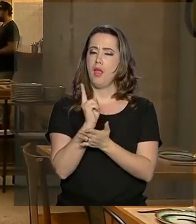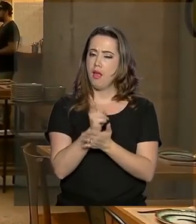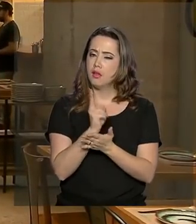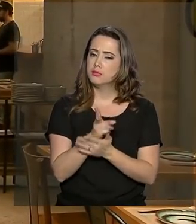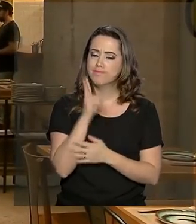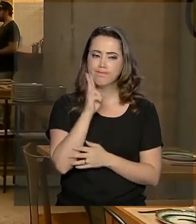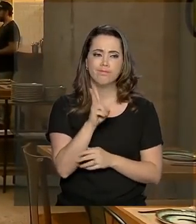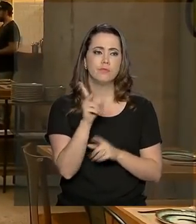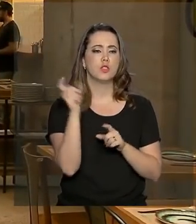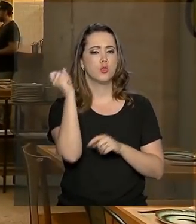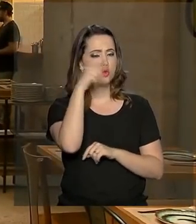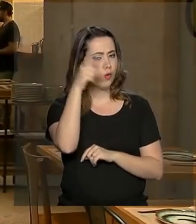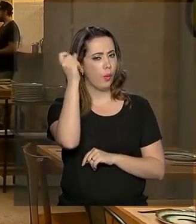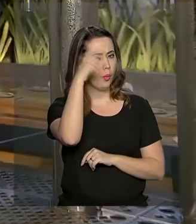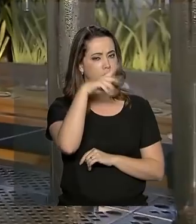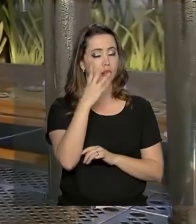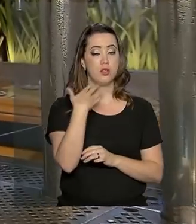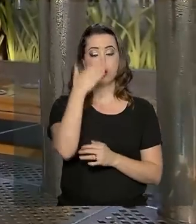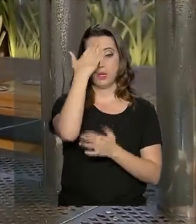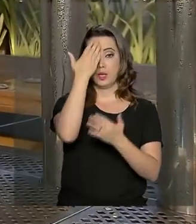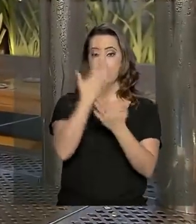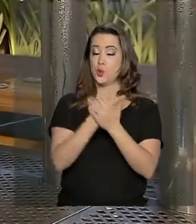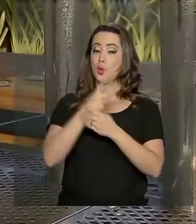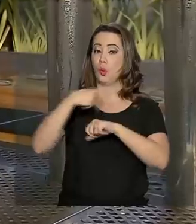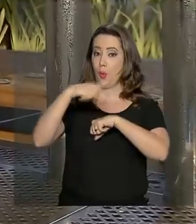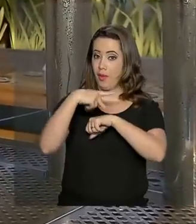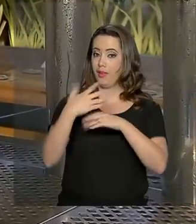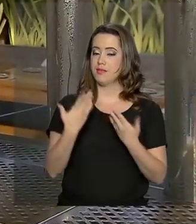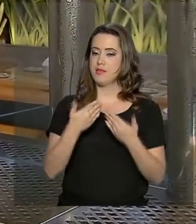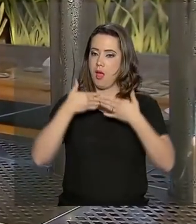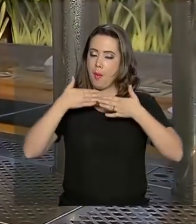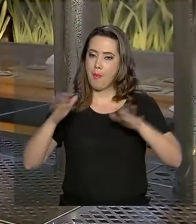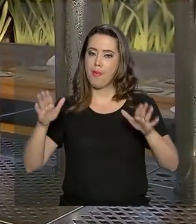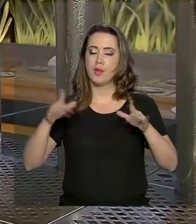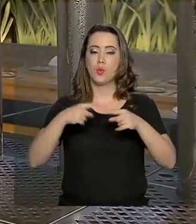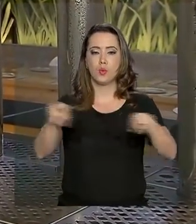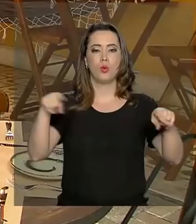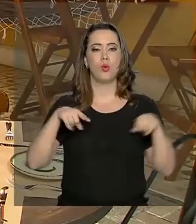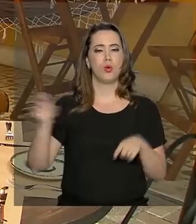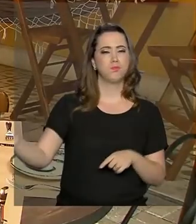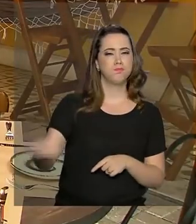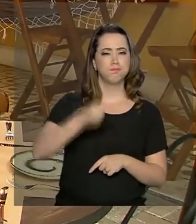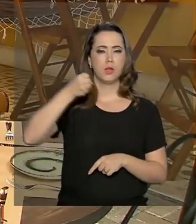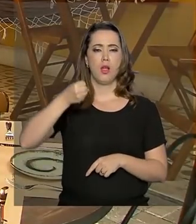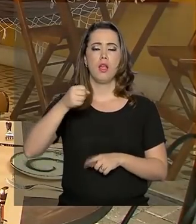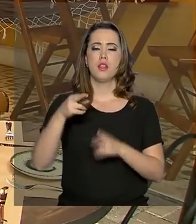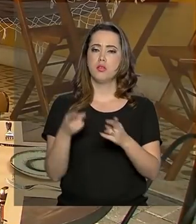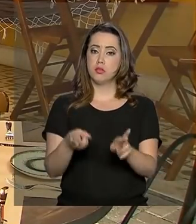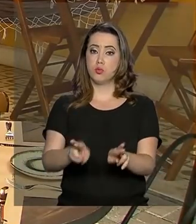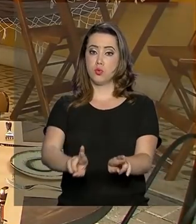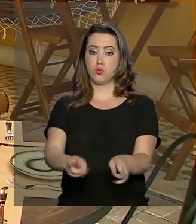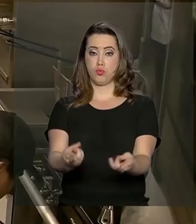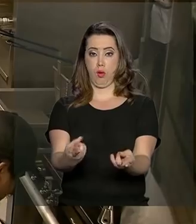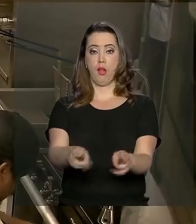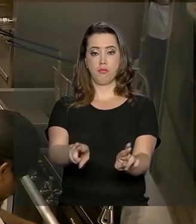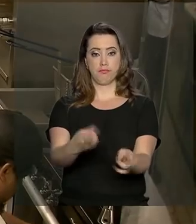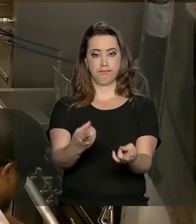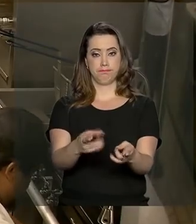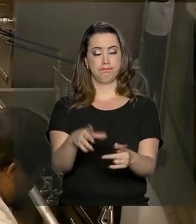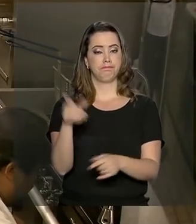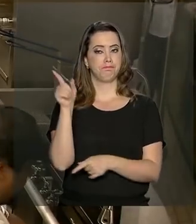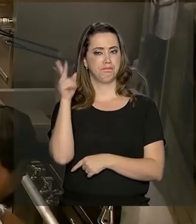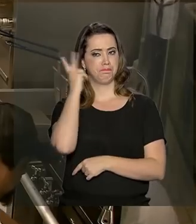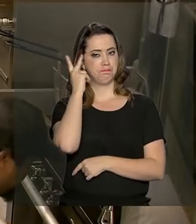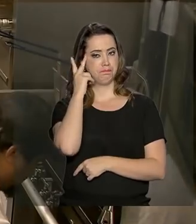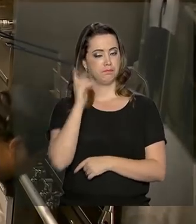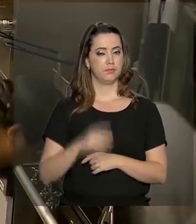dificuldades, ele apostou no país e, no ano passado, abriu um bar de cerveja artesanal e churrasco em São Paulo. Com um